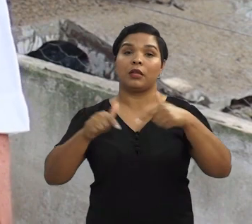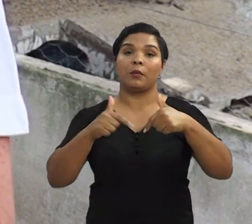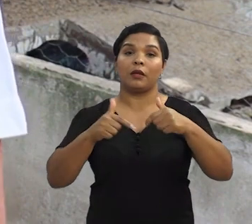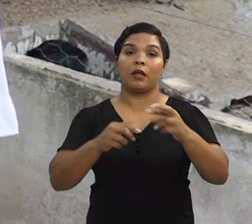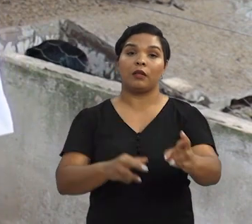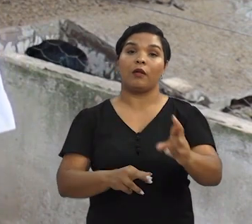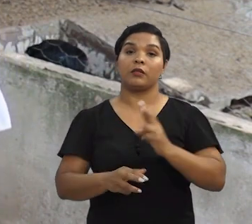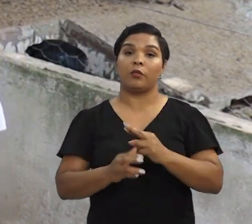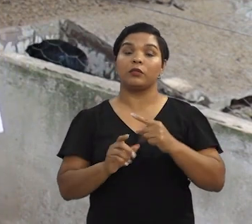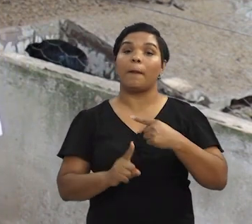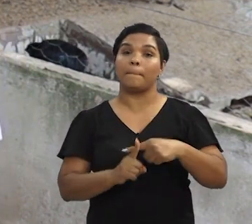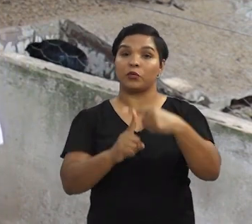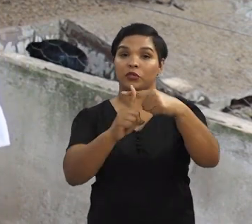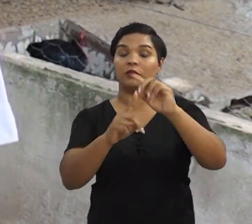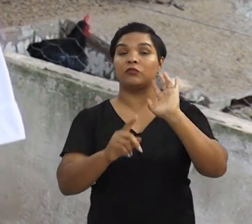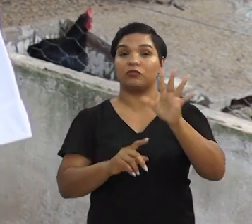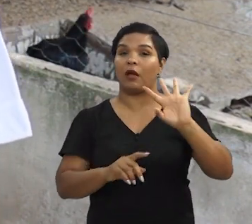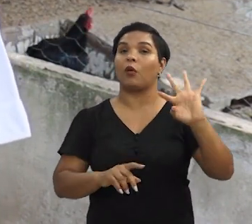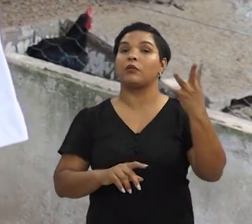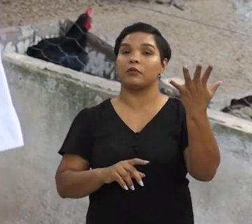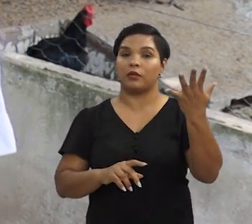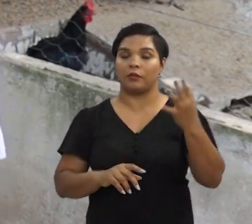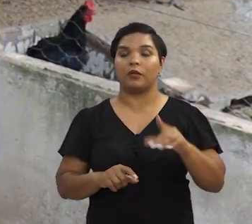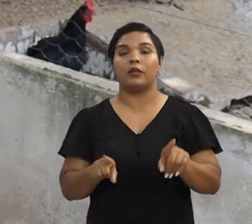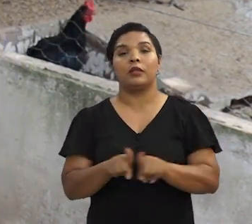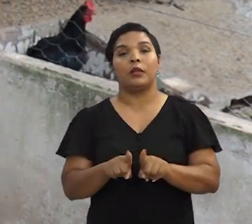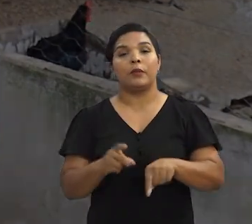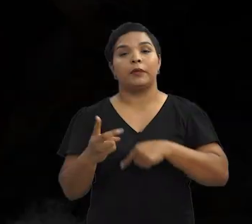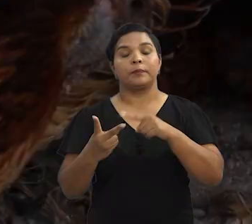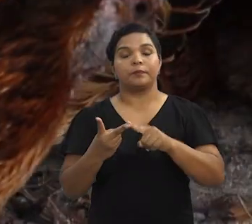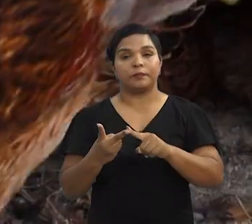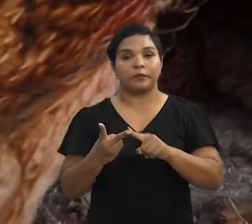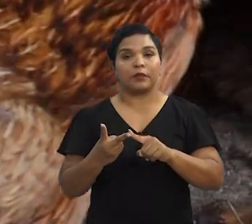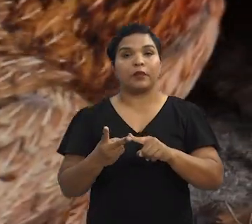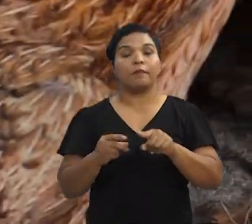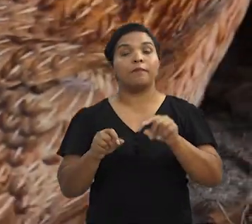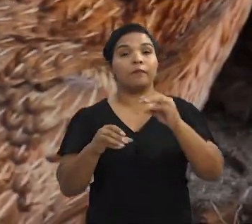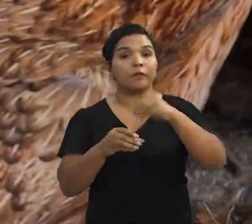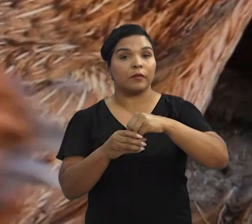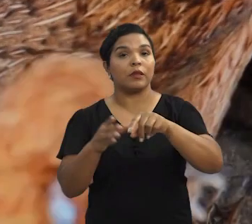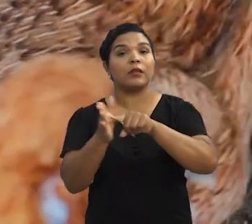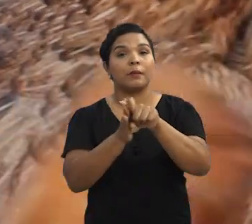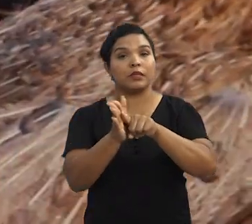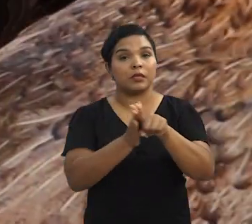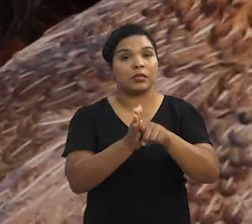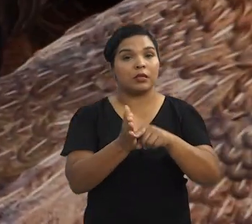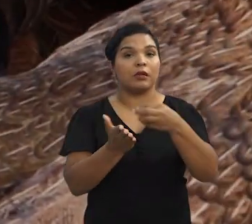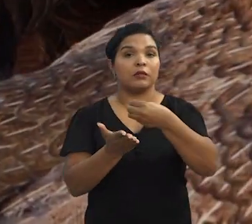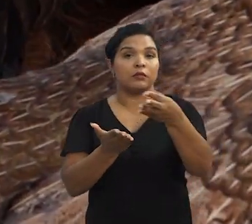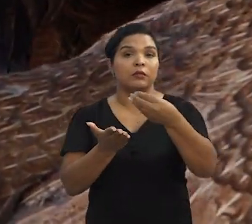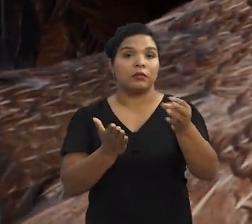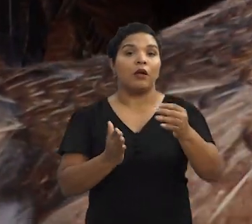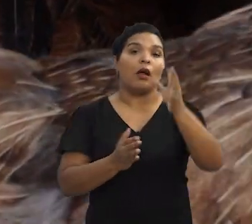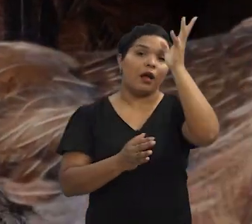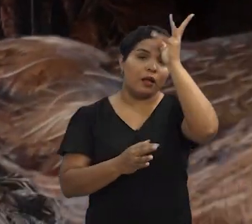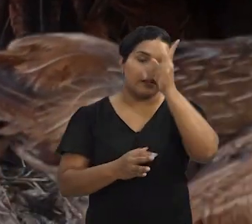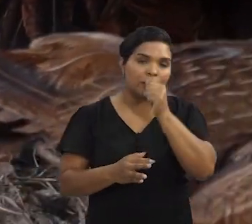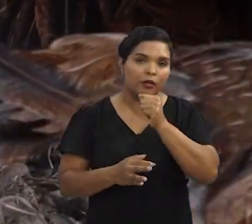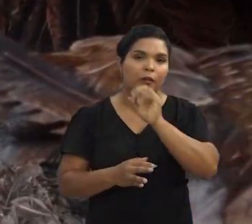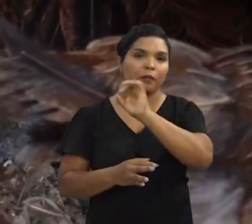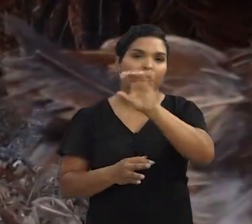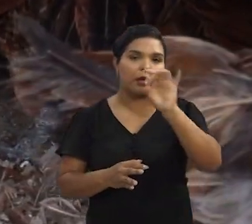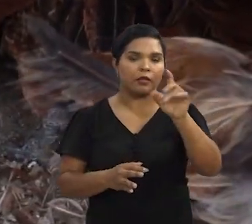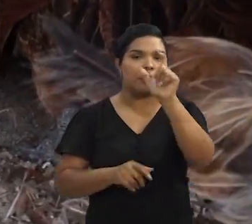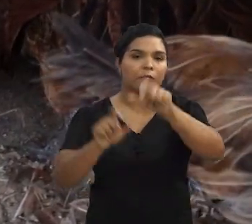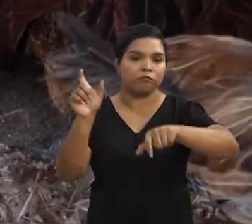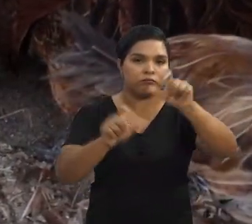trabalhar e nos dar uma resposta positiva. E isso já aconteceu. O outro, que faz parte da pesquisa, nós distribuímos 85 aves